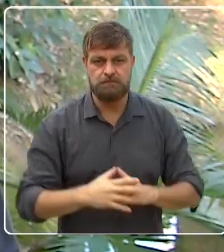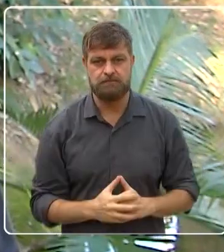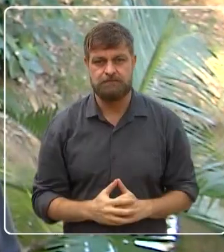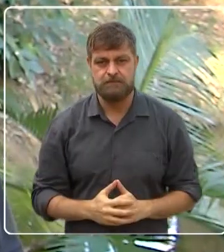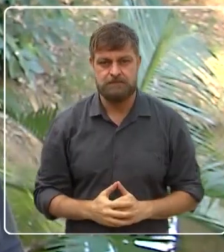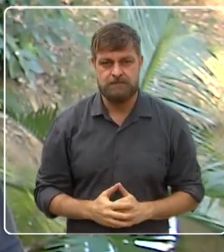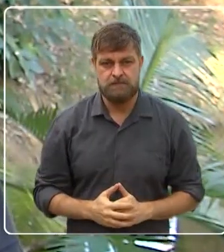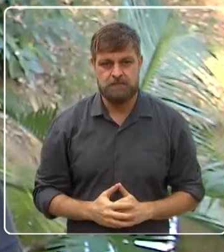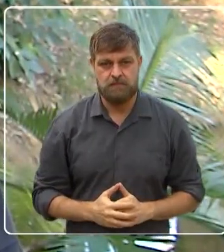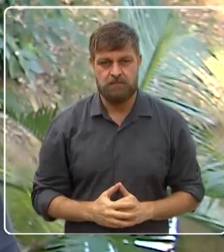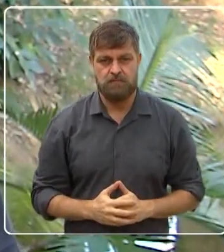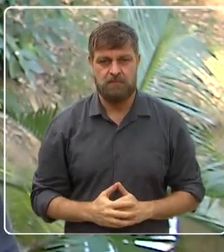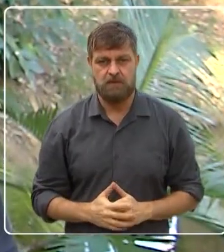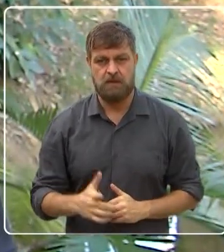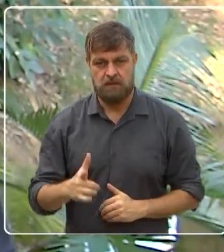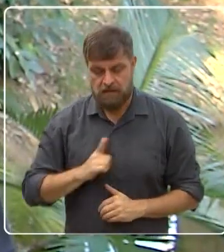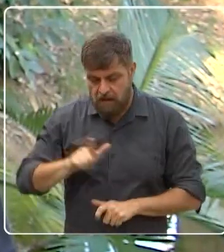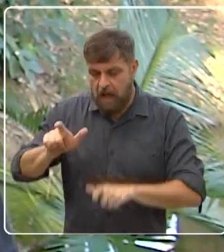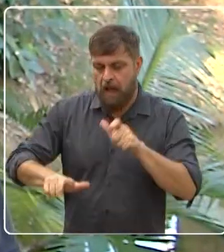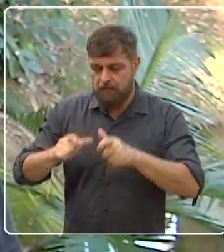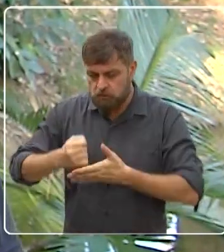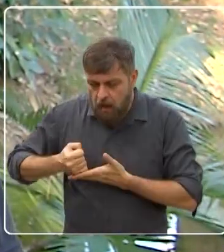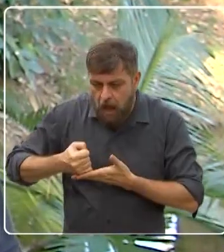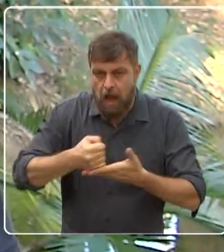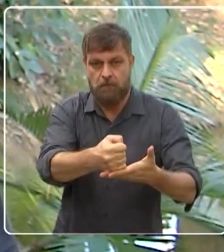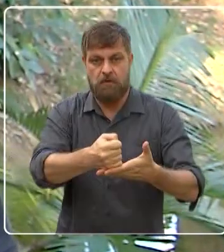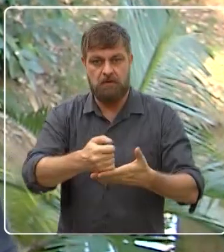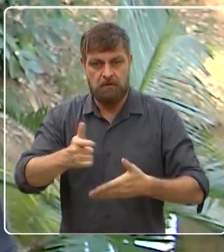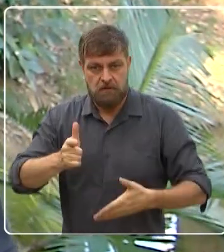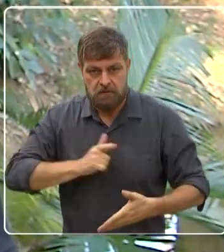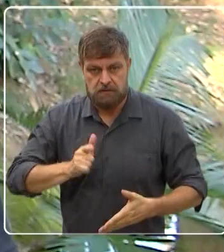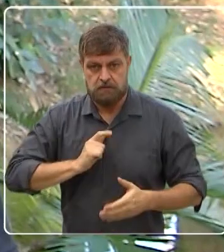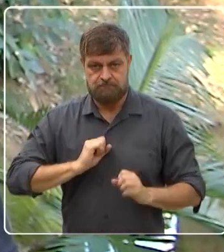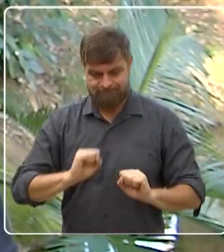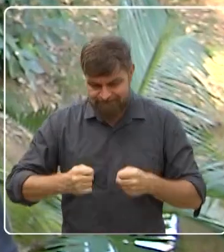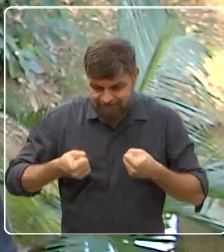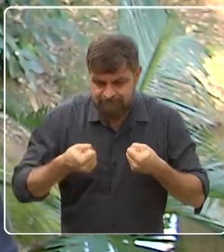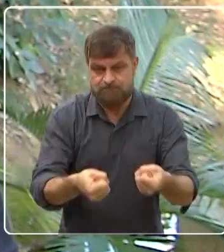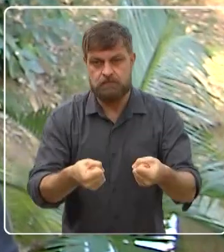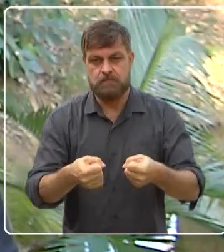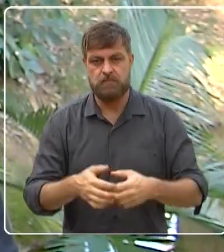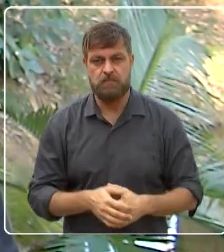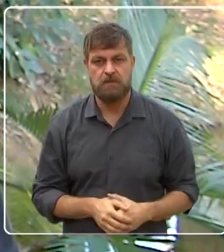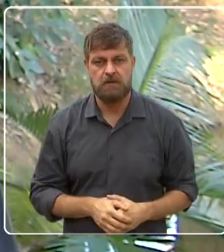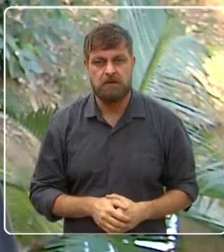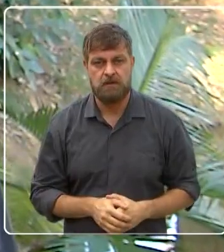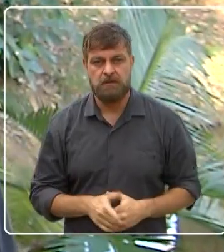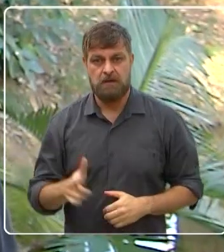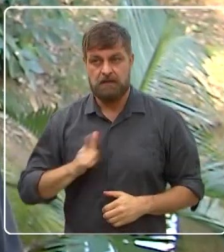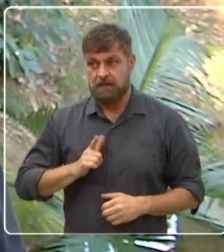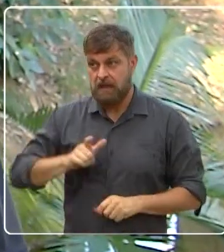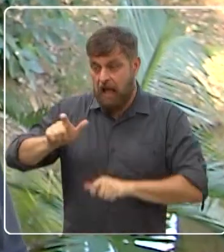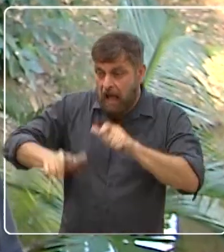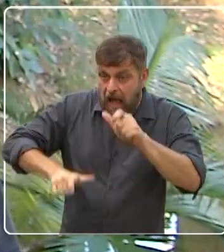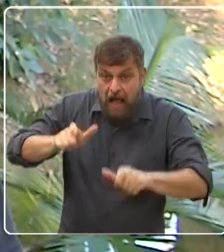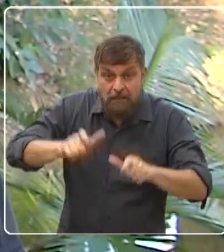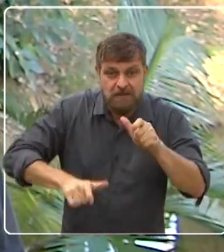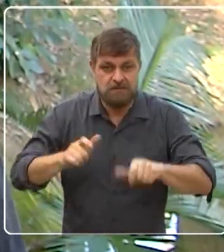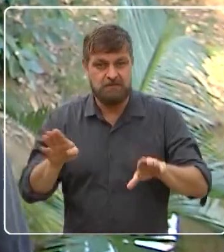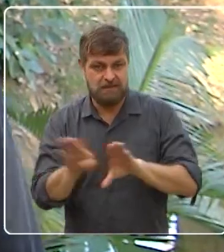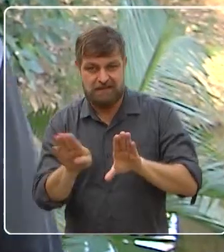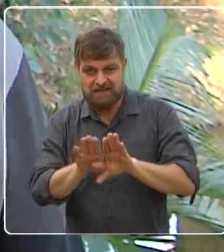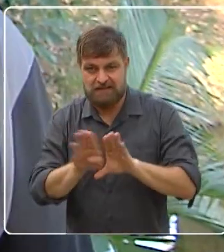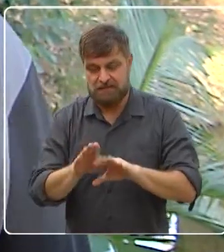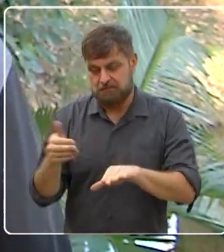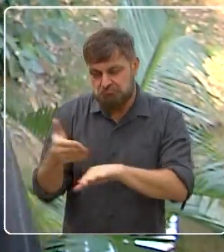Entendeu? Com a contribuição dos moradores, com o esforço dos moradores. Entendeu? E com adesão, pré-adesão,